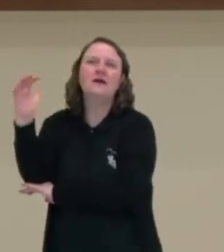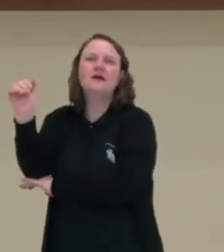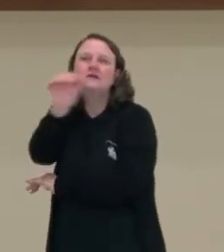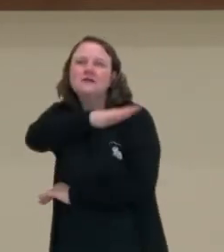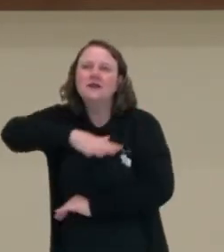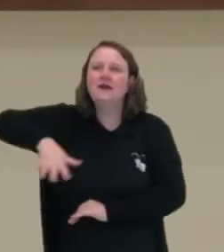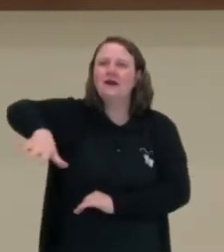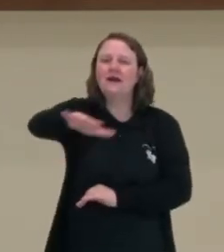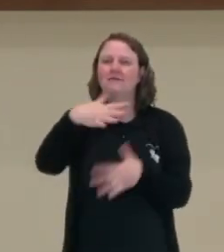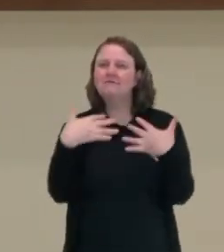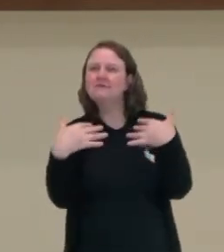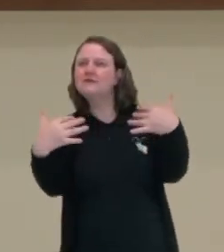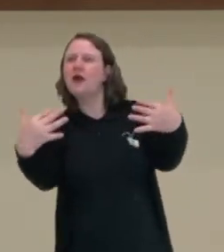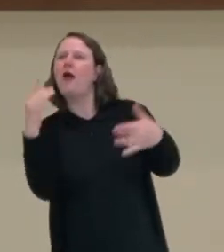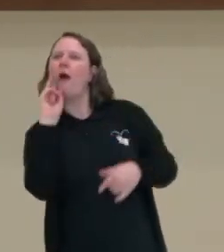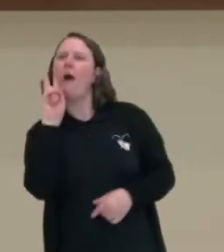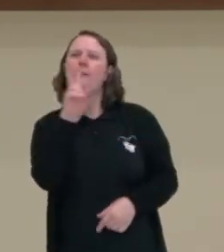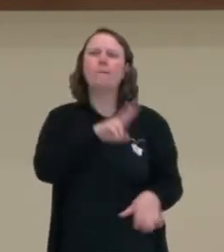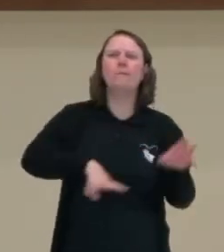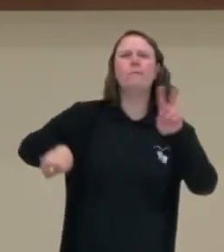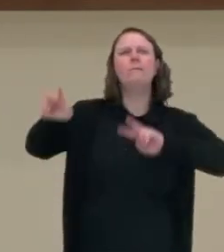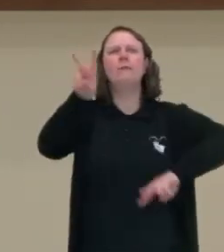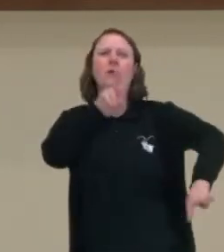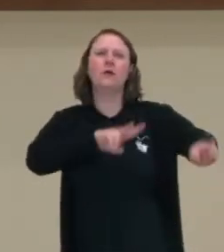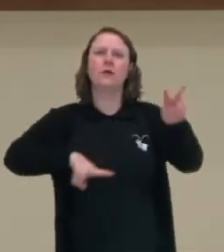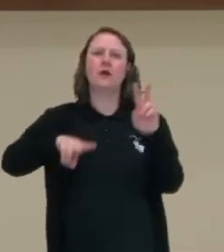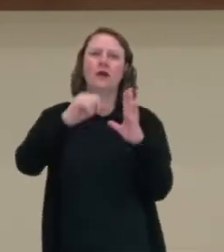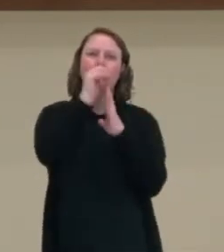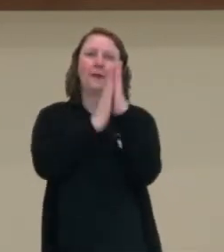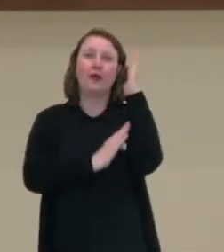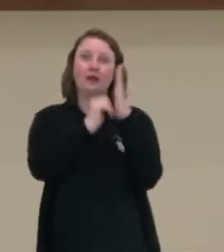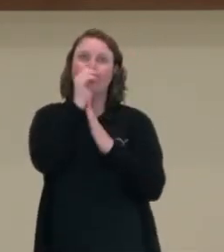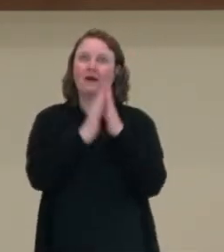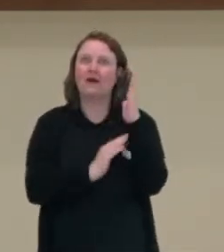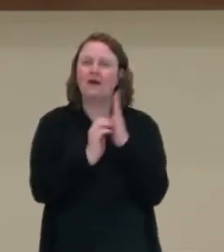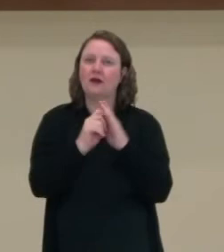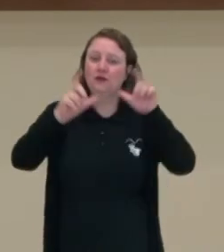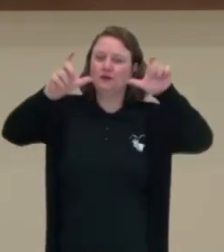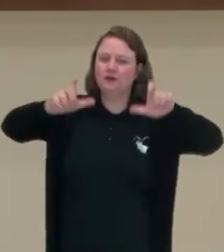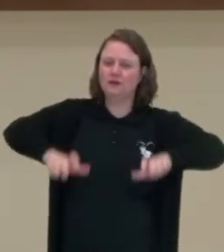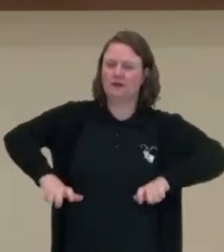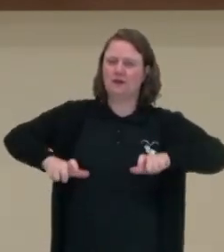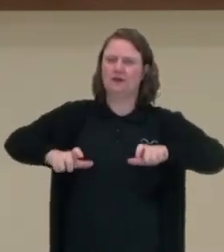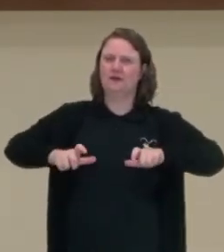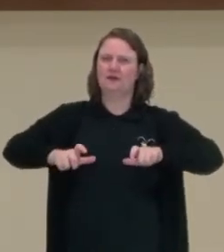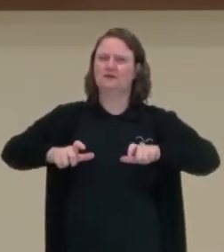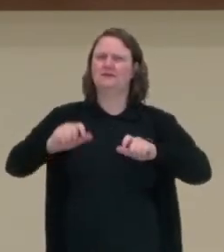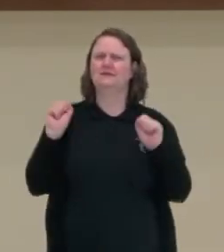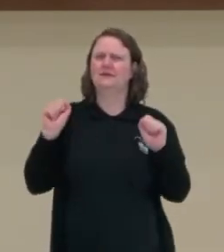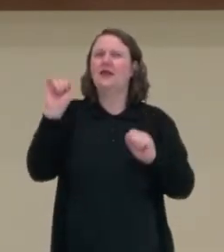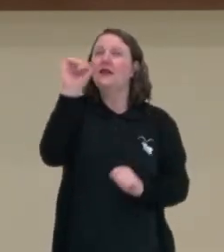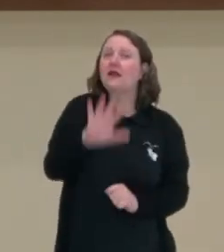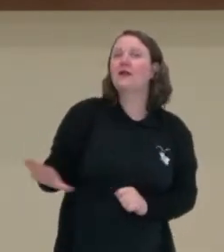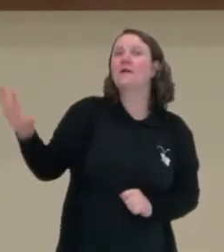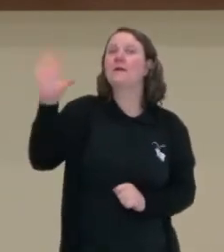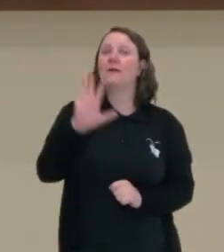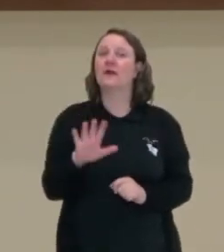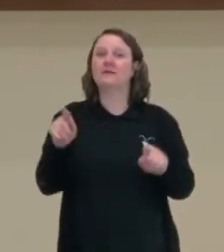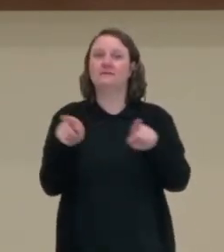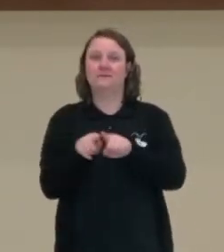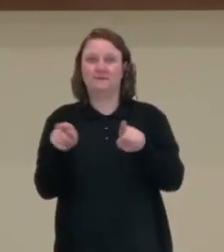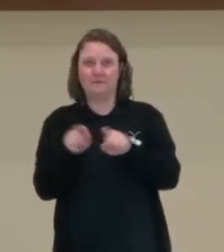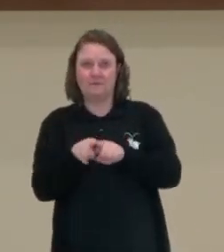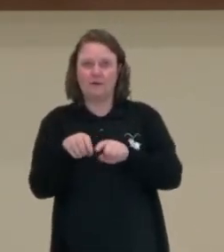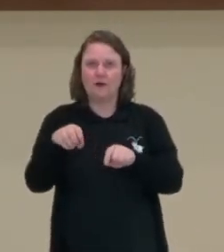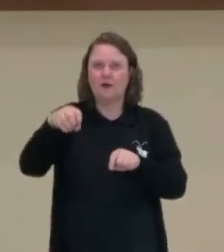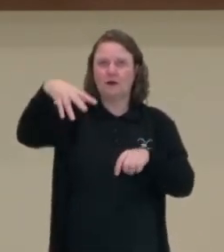natureza, e aí vai se pintar a natureza, muita imagem da natureza, de acordo aonde vai se explorar a